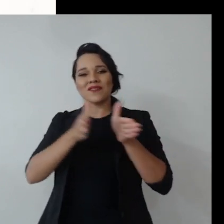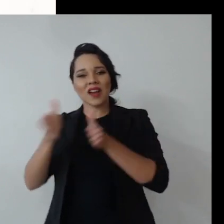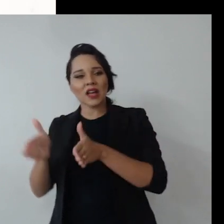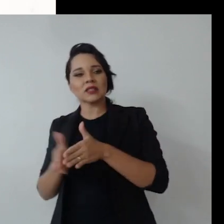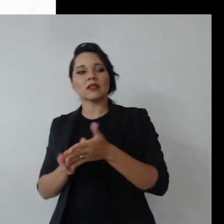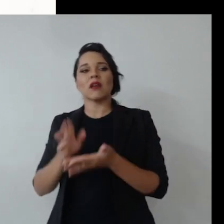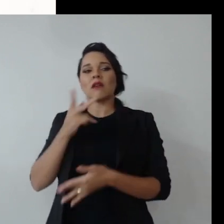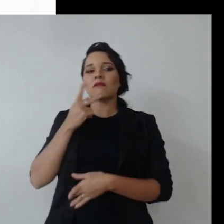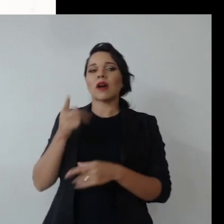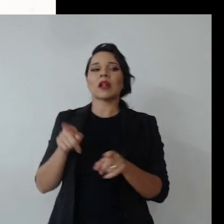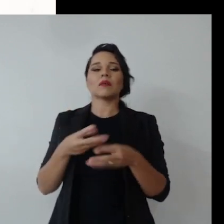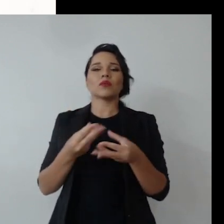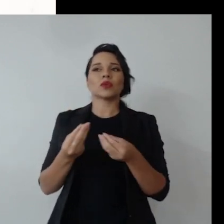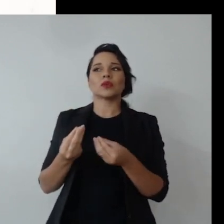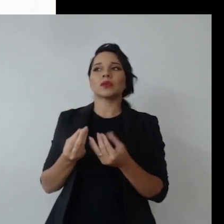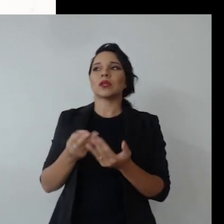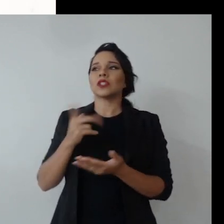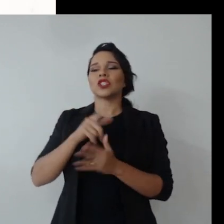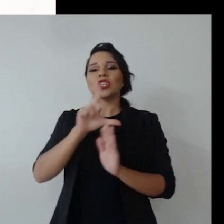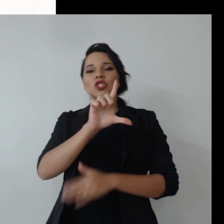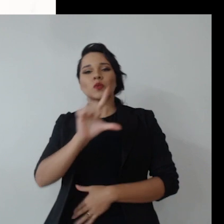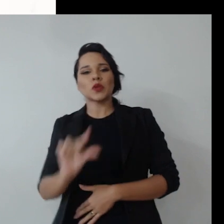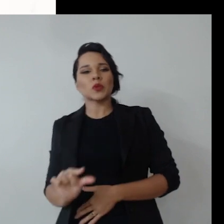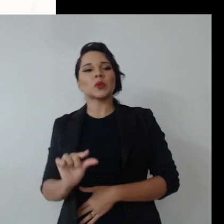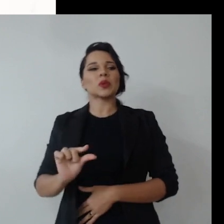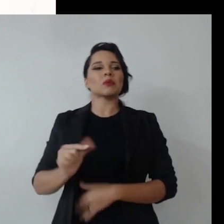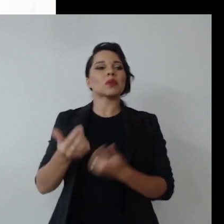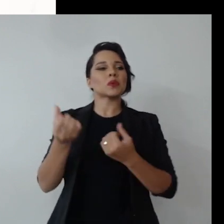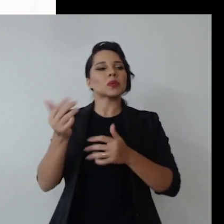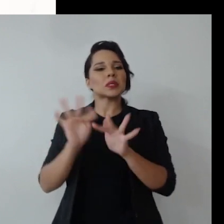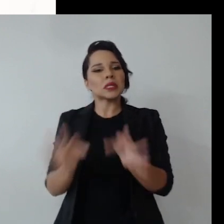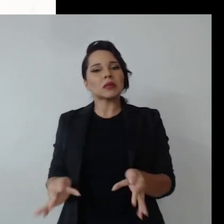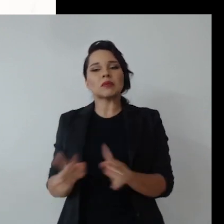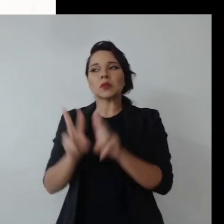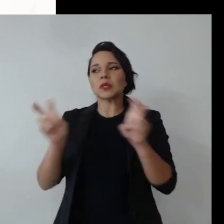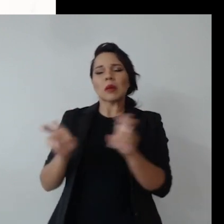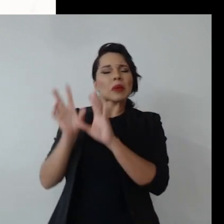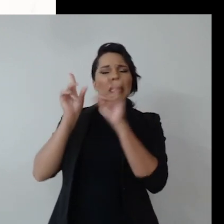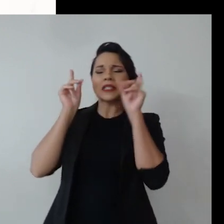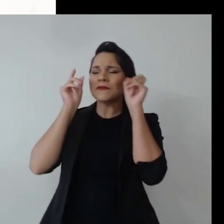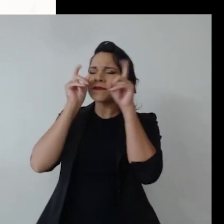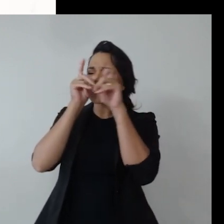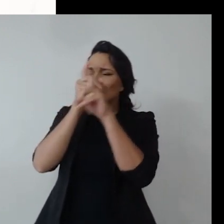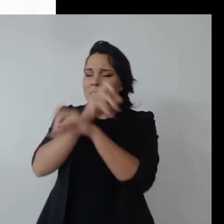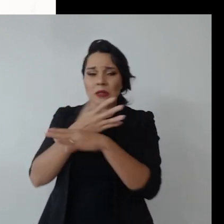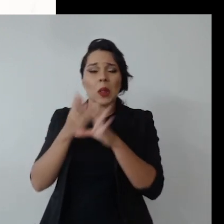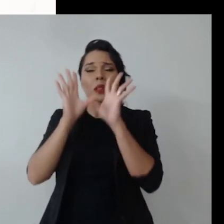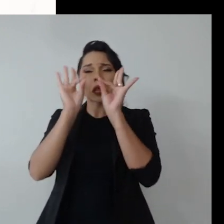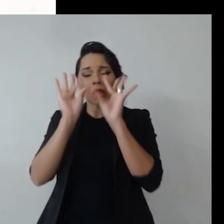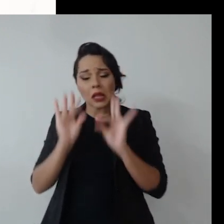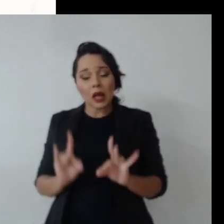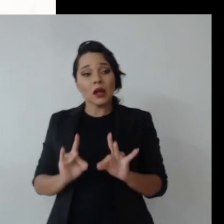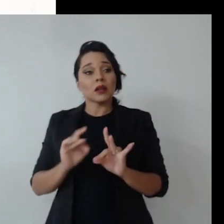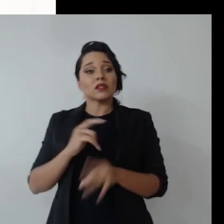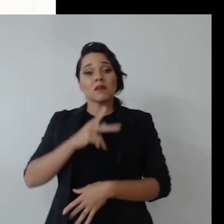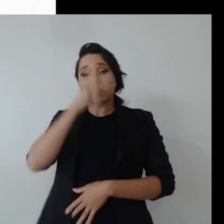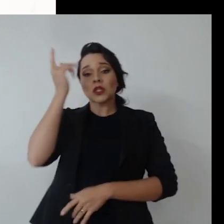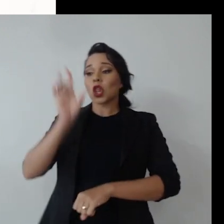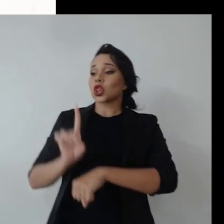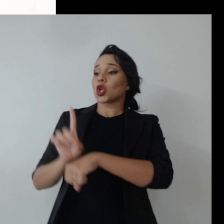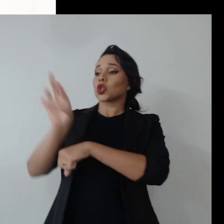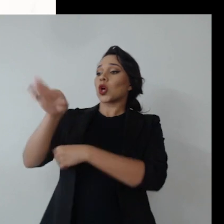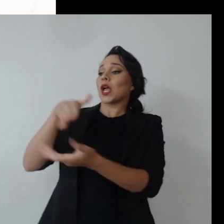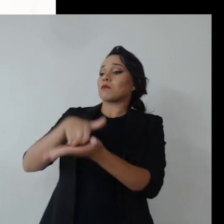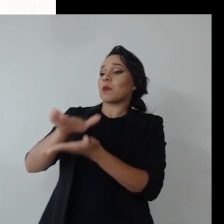fazem muitas falas reducionistas, né, reduzem de forma muito simplificada um tema que tem uma complexidade enorme. Tem pessoas que passam no